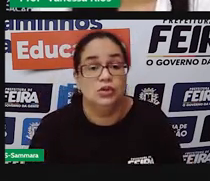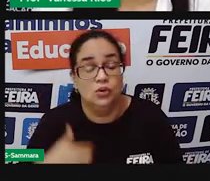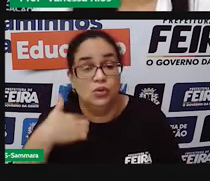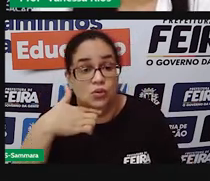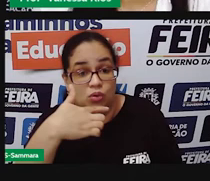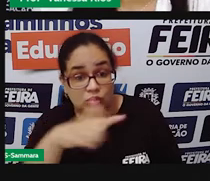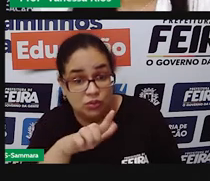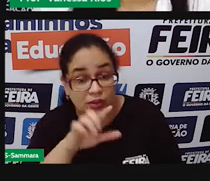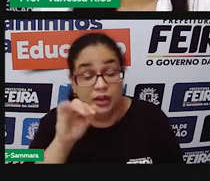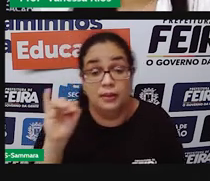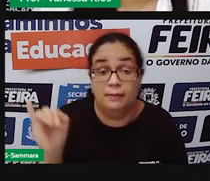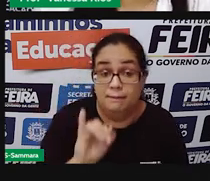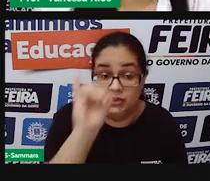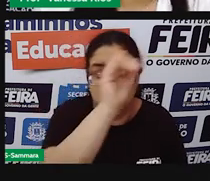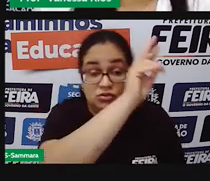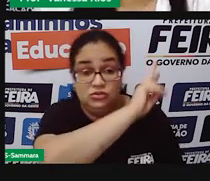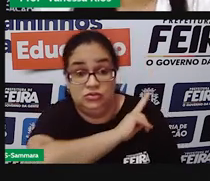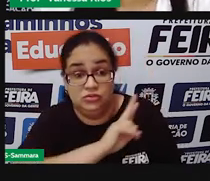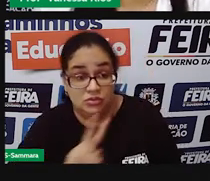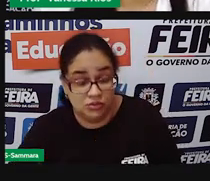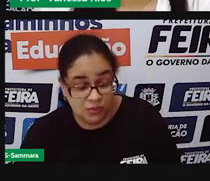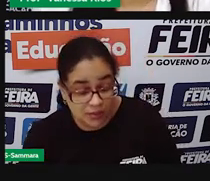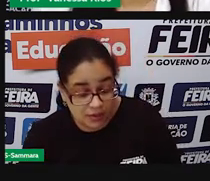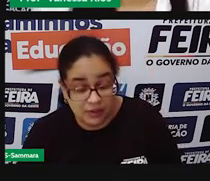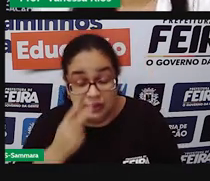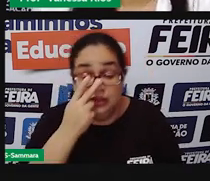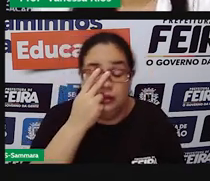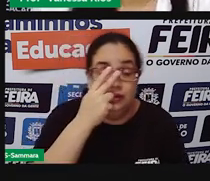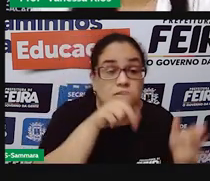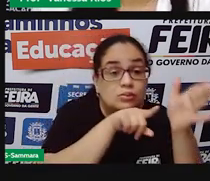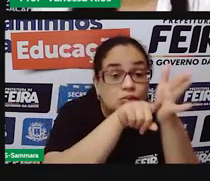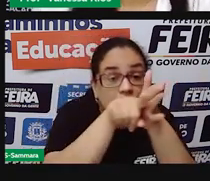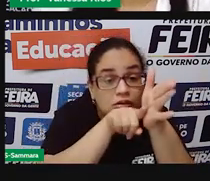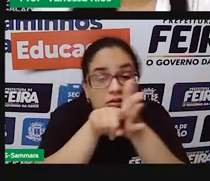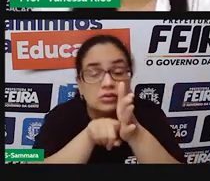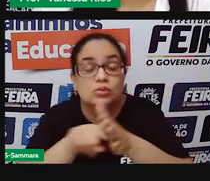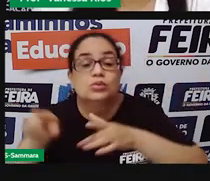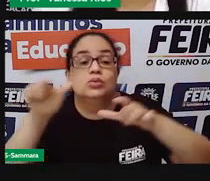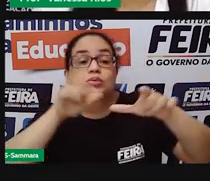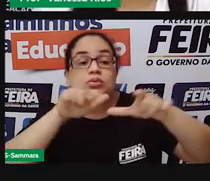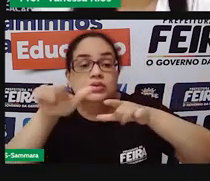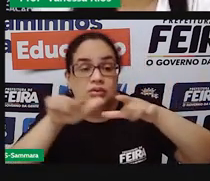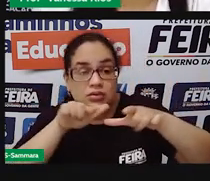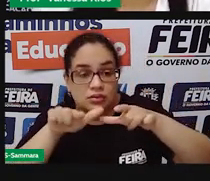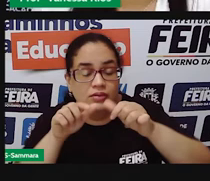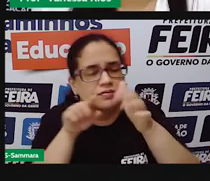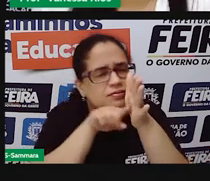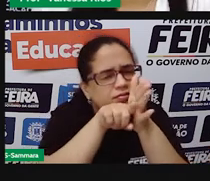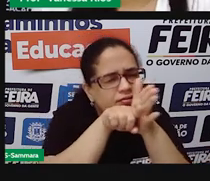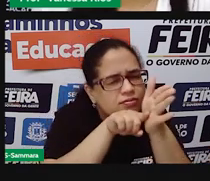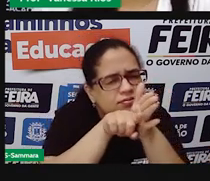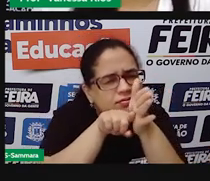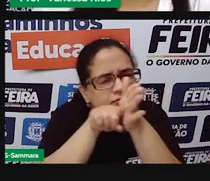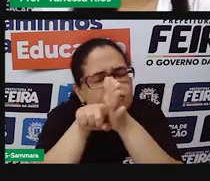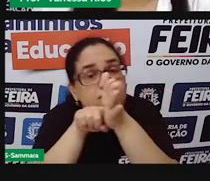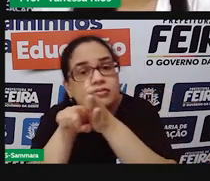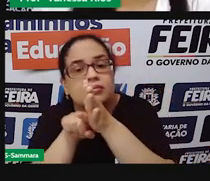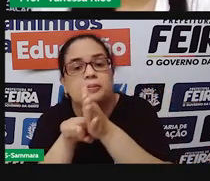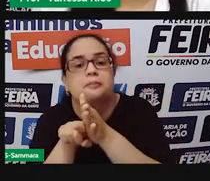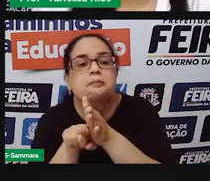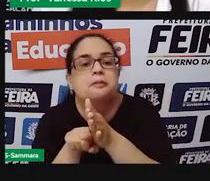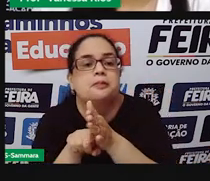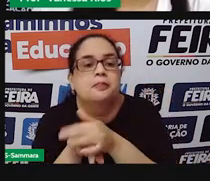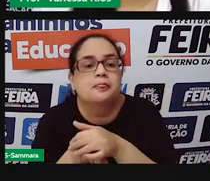O outro papel importante do variador é monitorar, é fiscalizar, é observar o